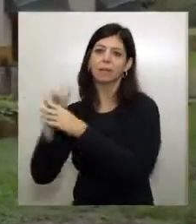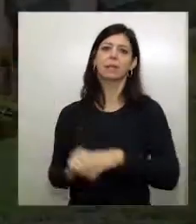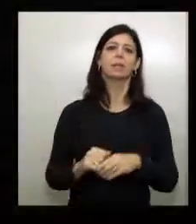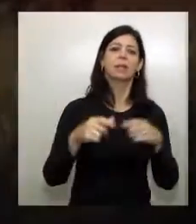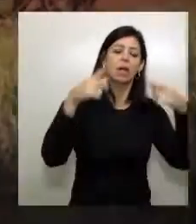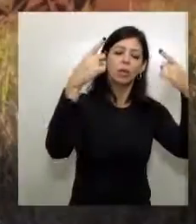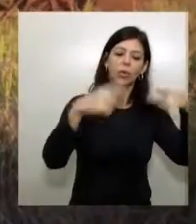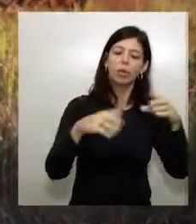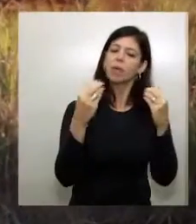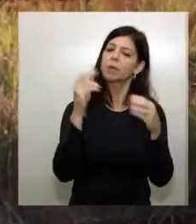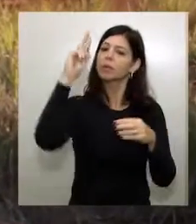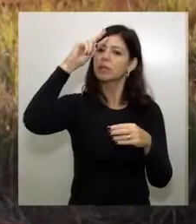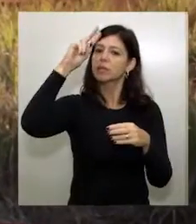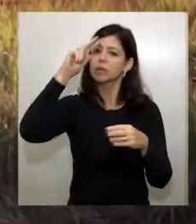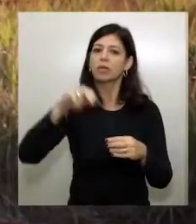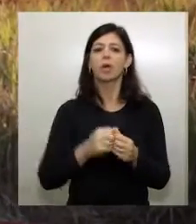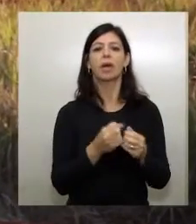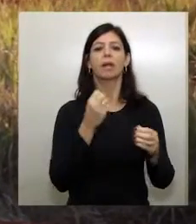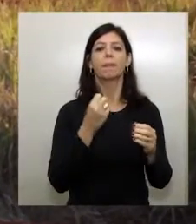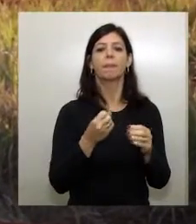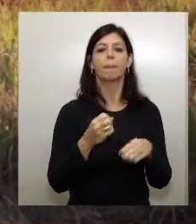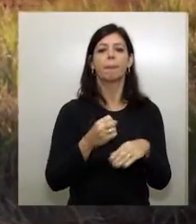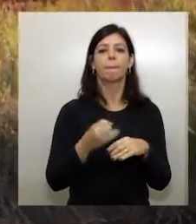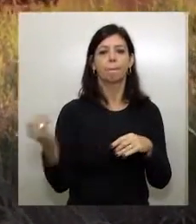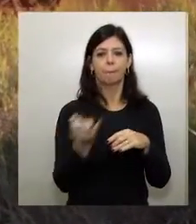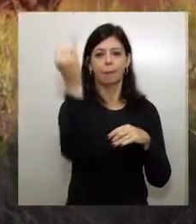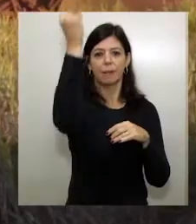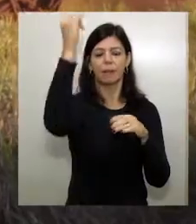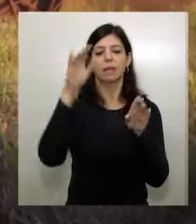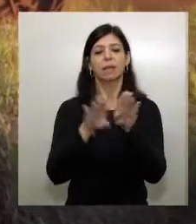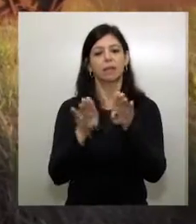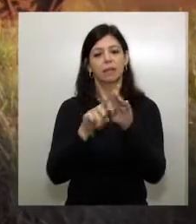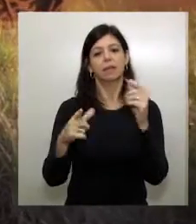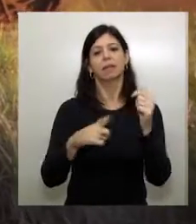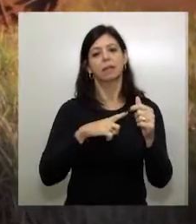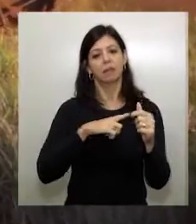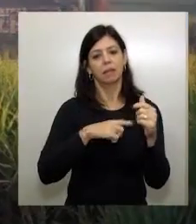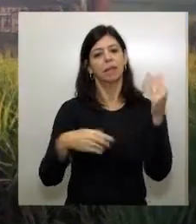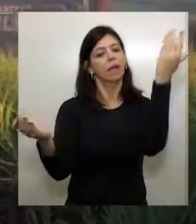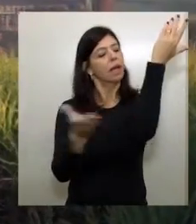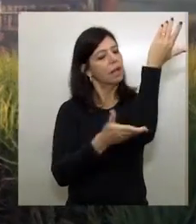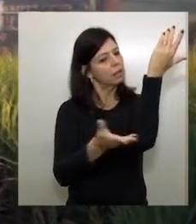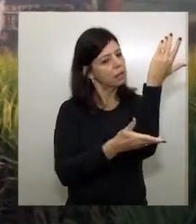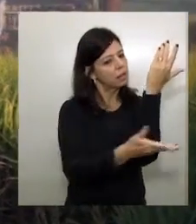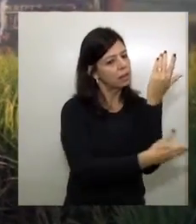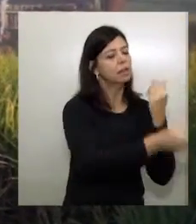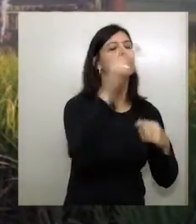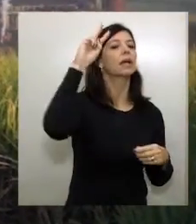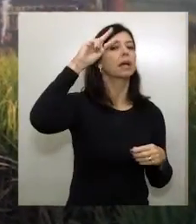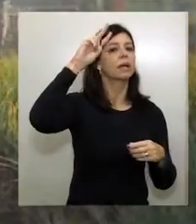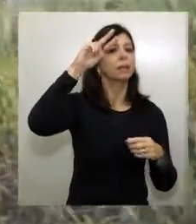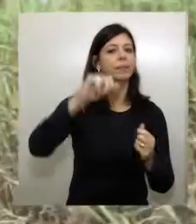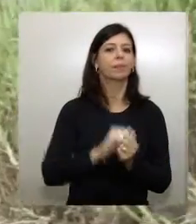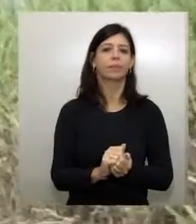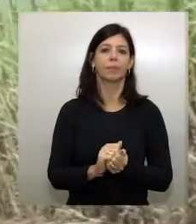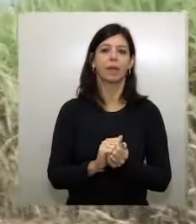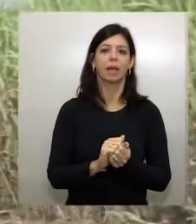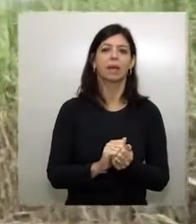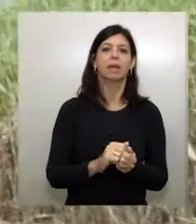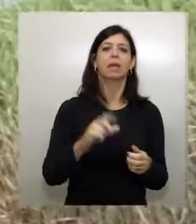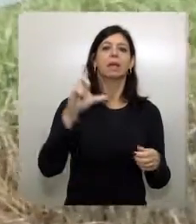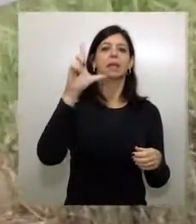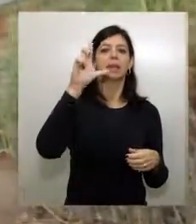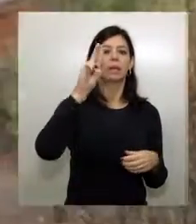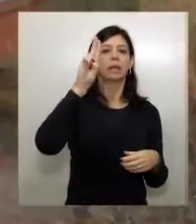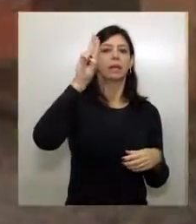histórico. A cultura canavieira é fator importante no desenvolvimento de Araras e também é parte de sua história. Na Usina